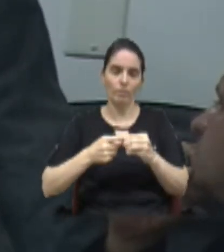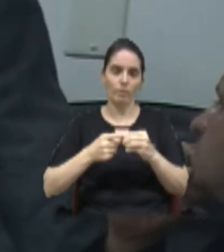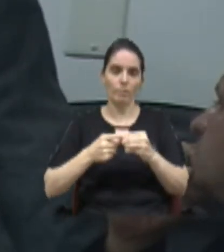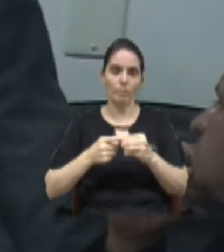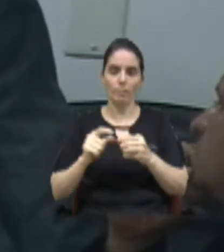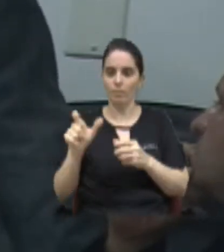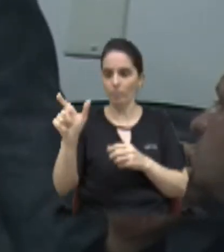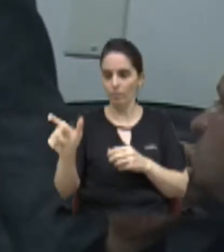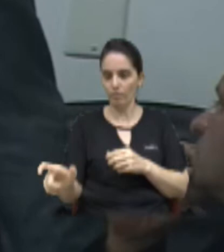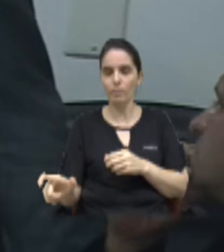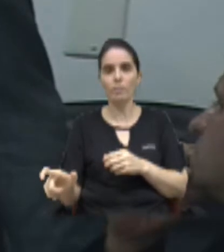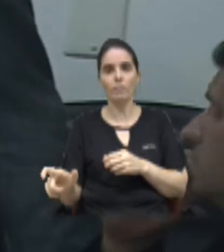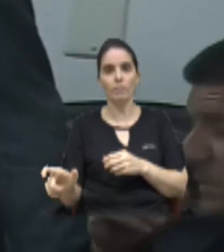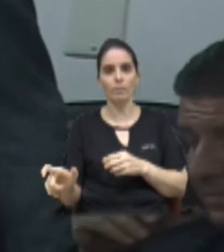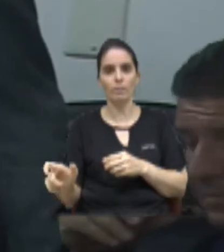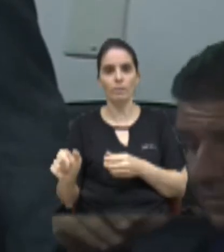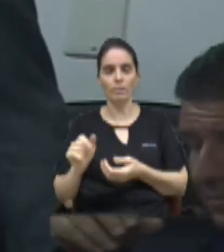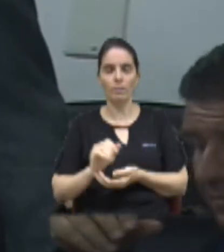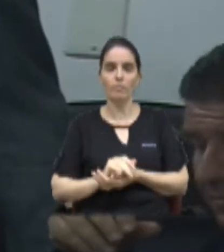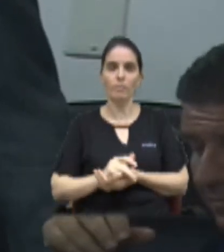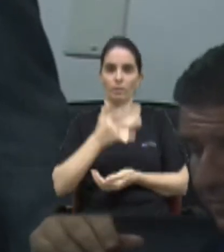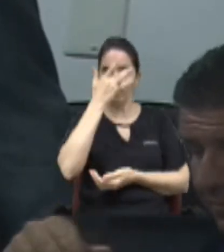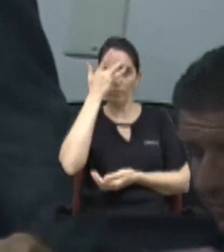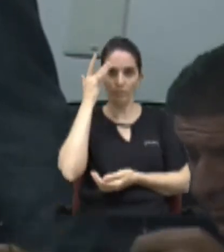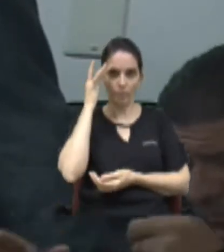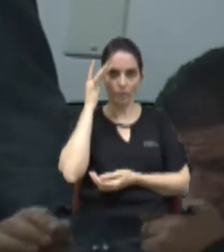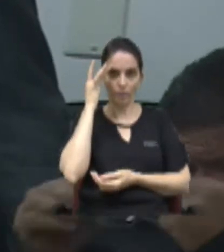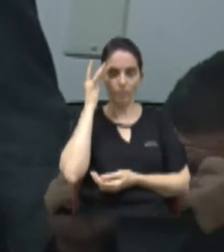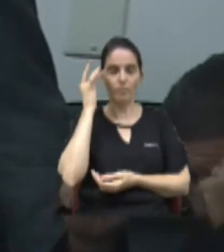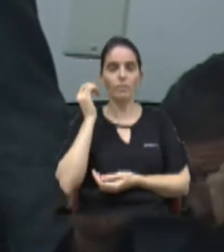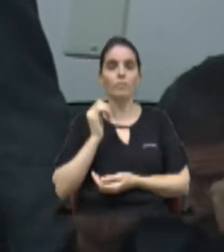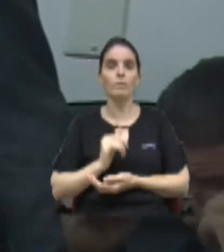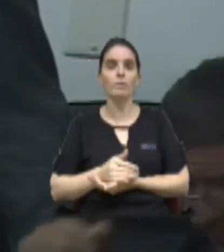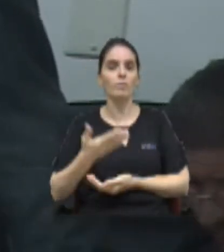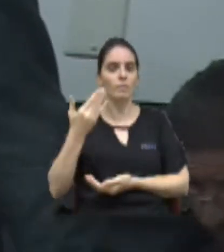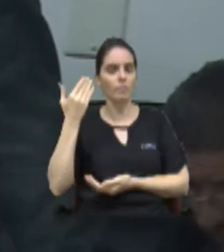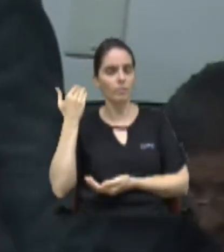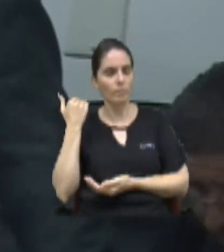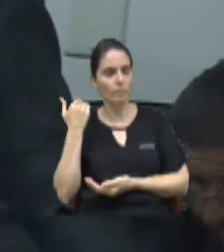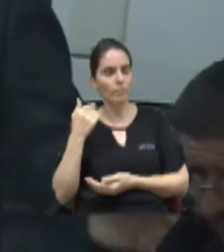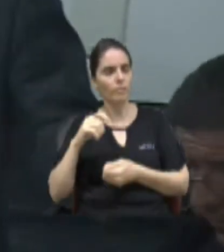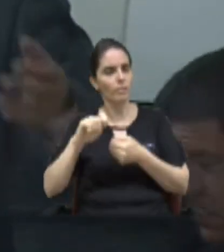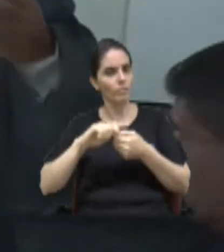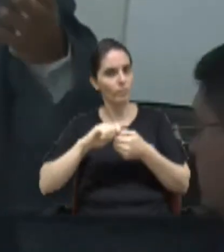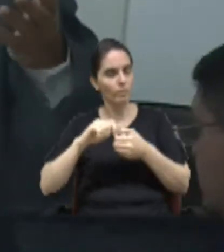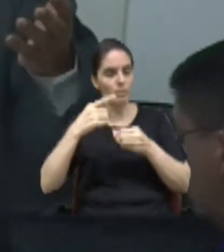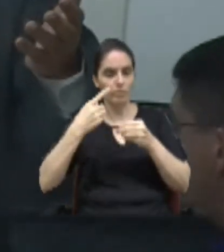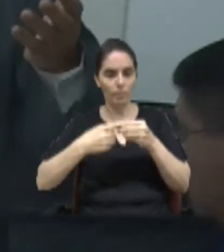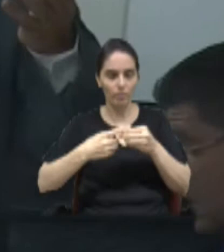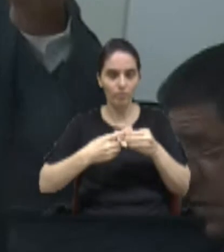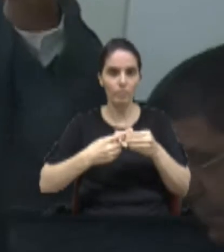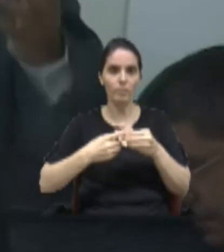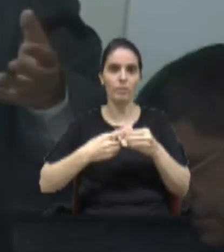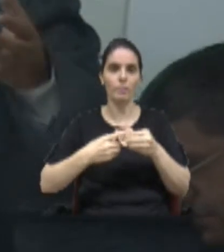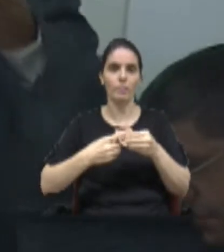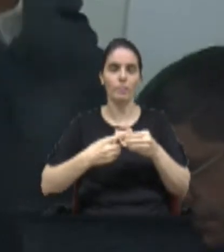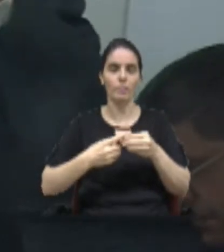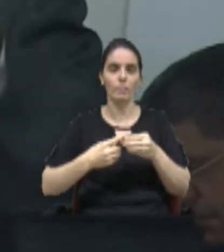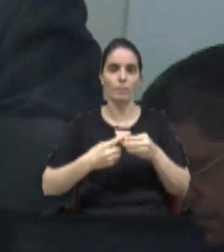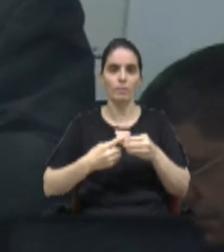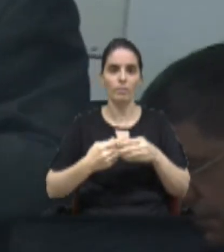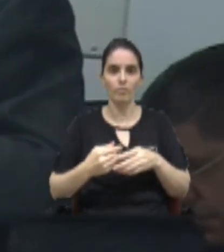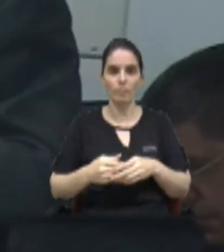que Limeira fosse reconhecida como a capital da laranja são pessoas que souberam trabalhar